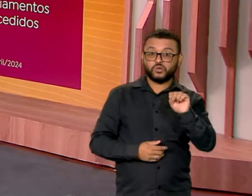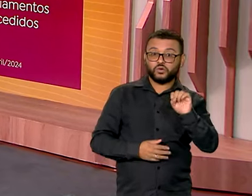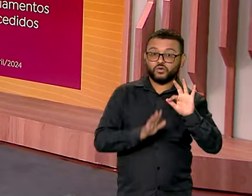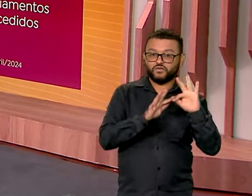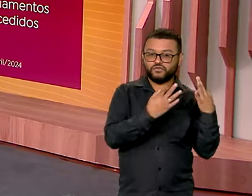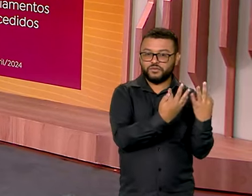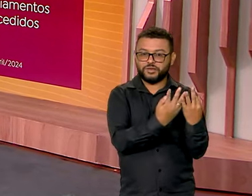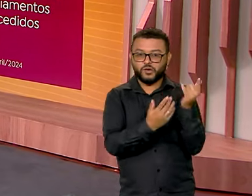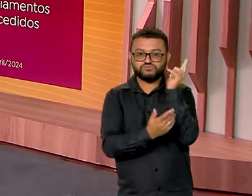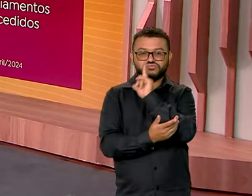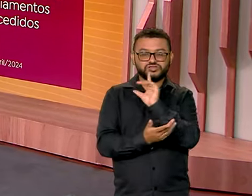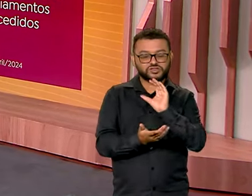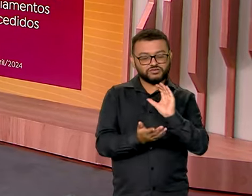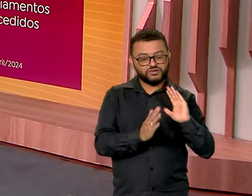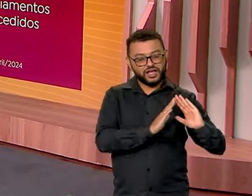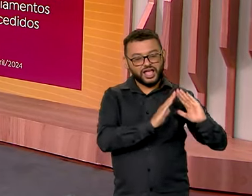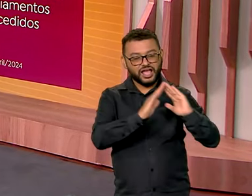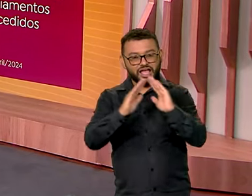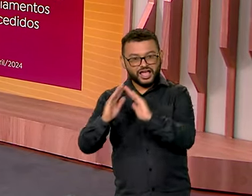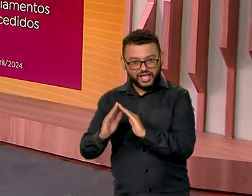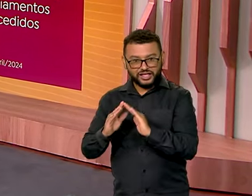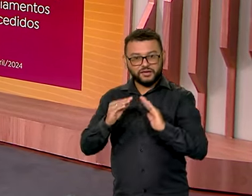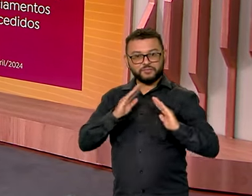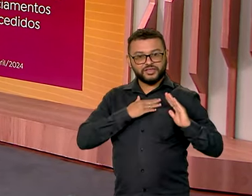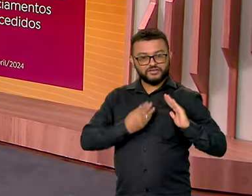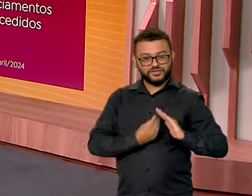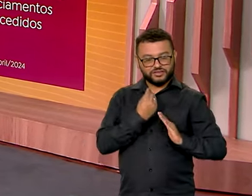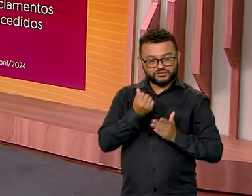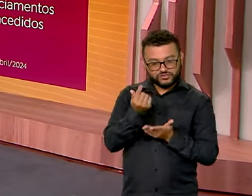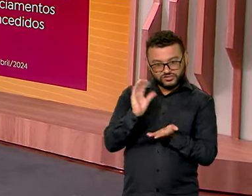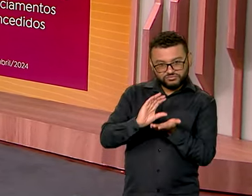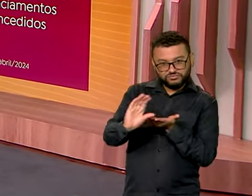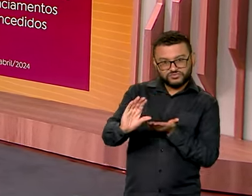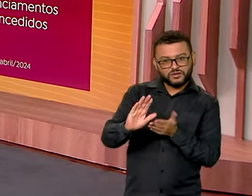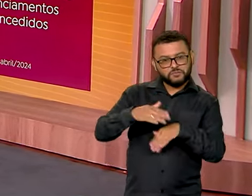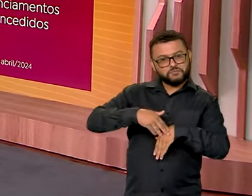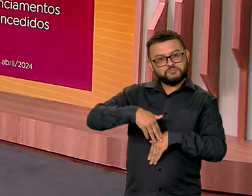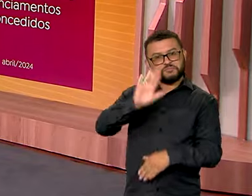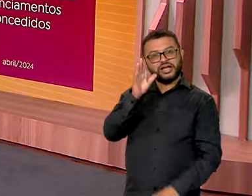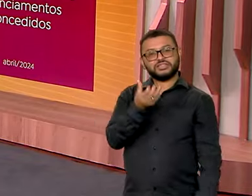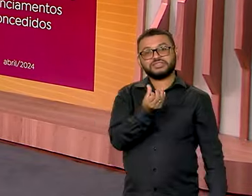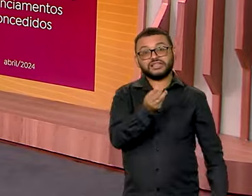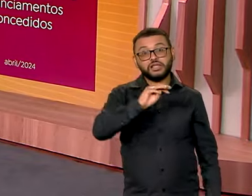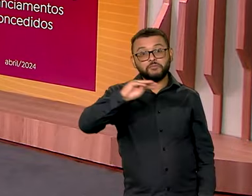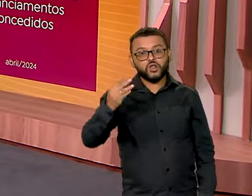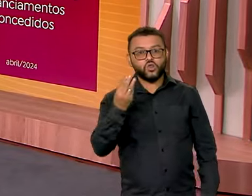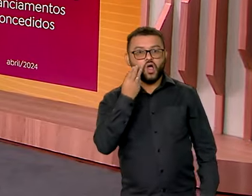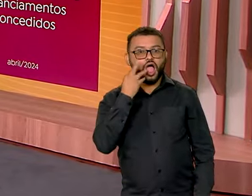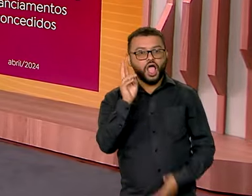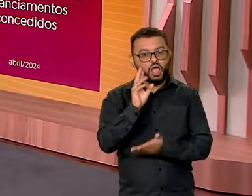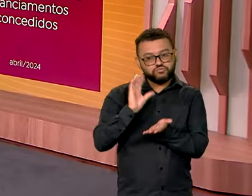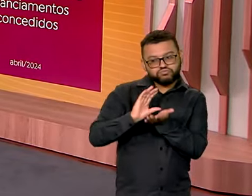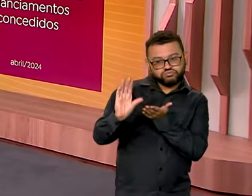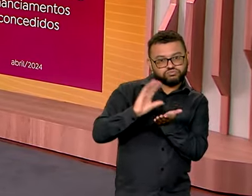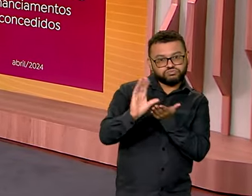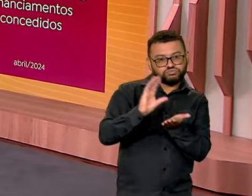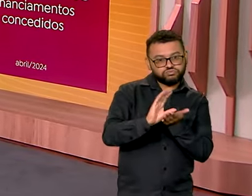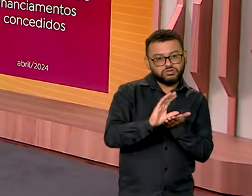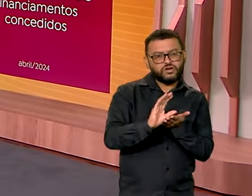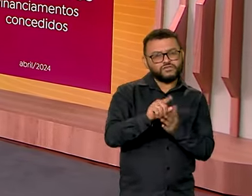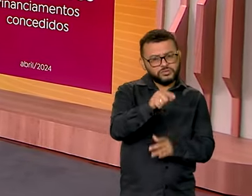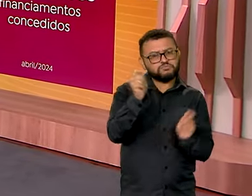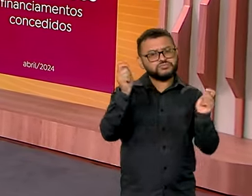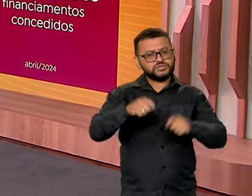cidade foram contempladas pelo programa. Os financiamentos concedidos já passam de 6 milhões e 100 reais.